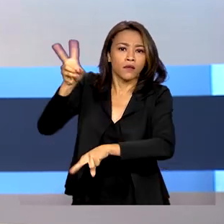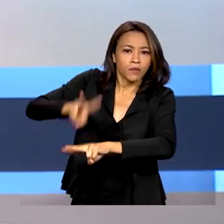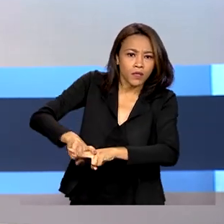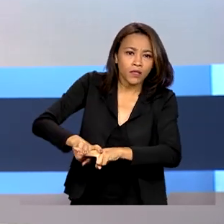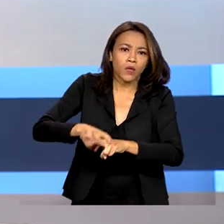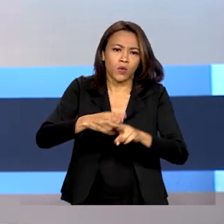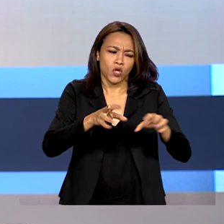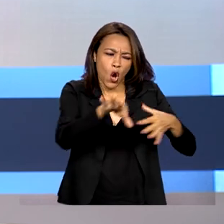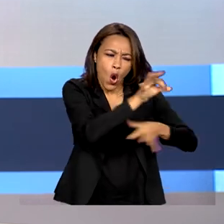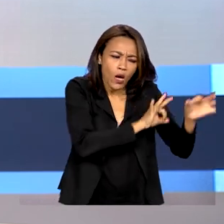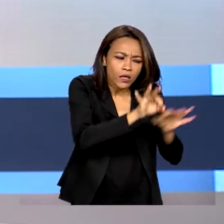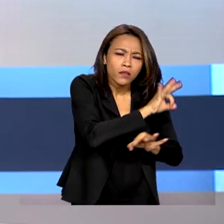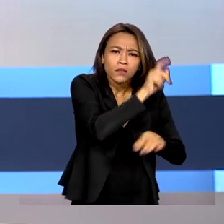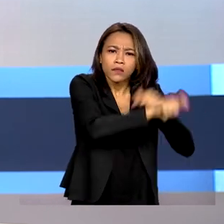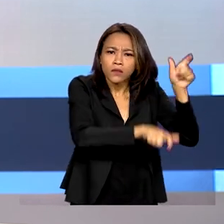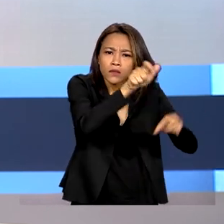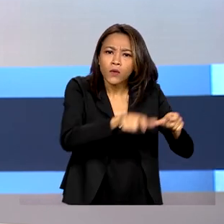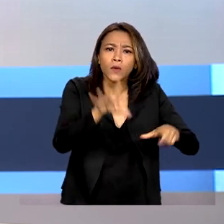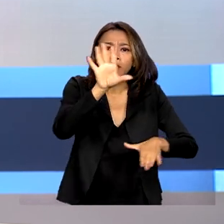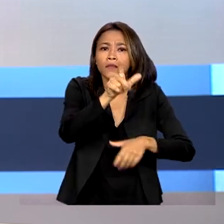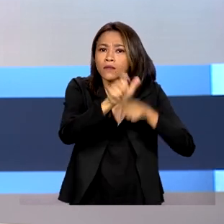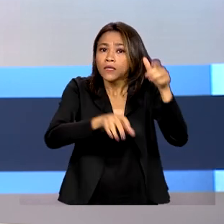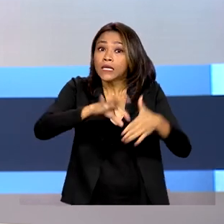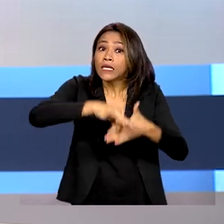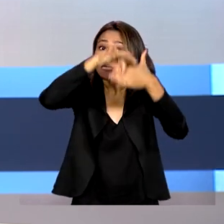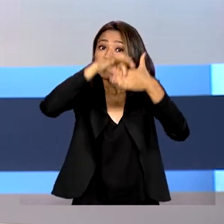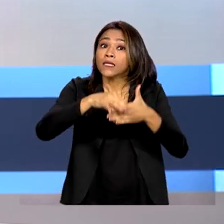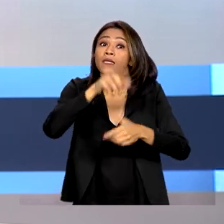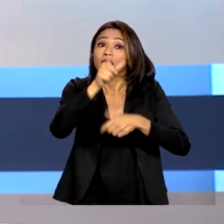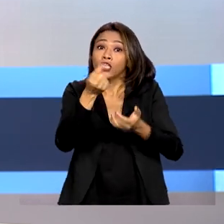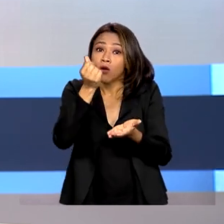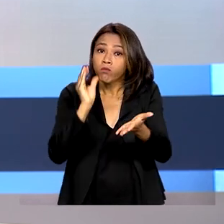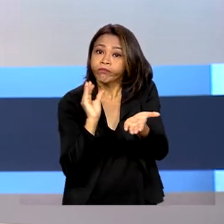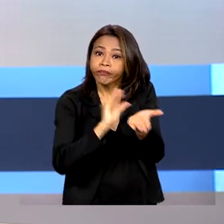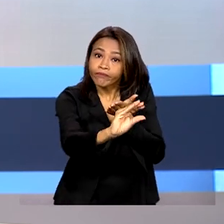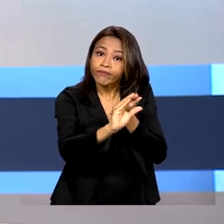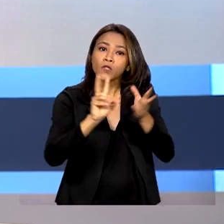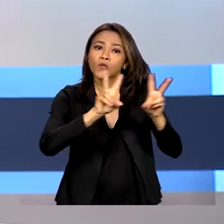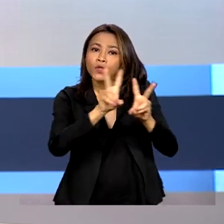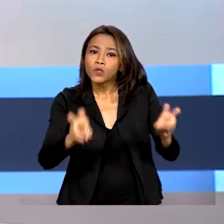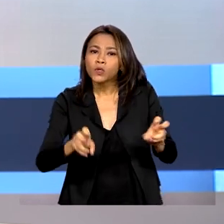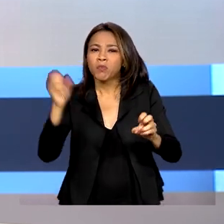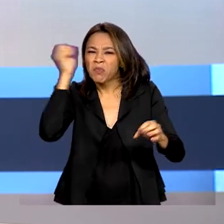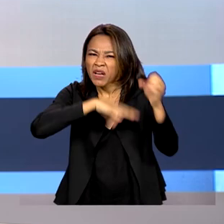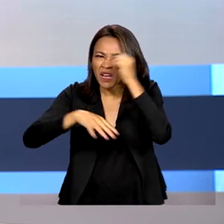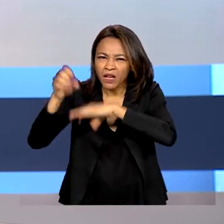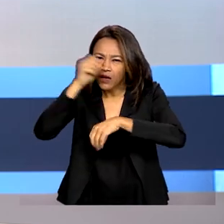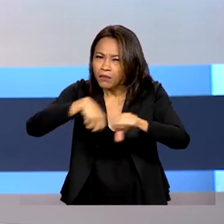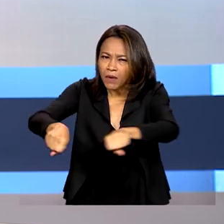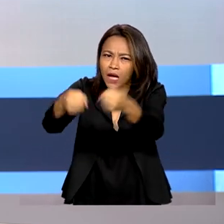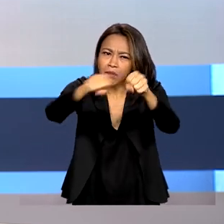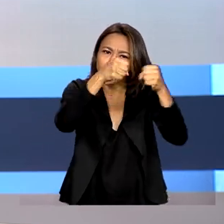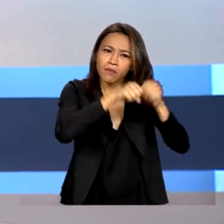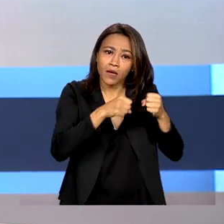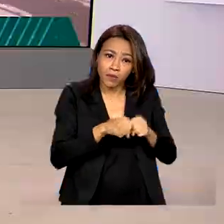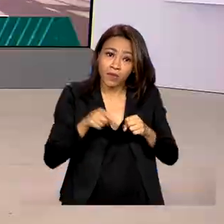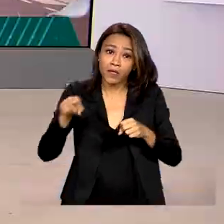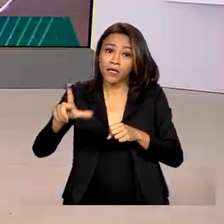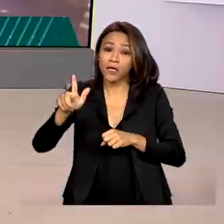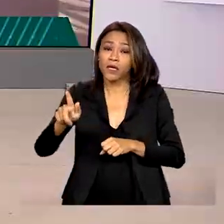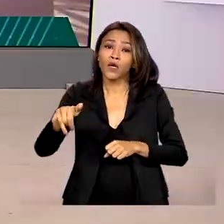organizadores, líderes e financiadores de atos de vandalismo em Campo dos Goitacazes e também em Brasília.